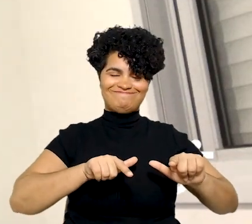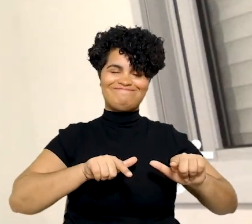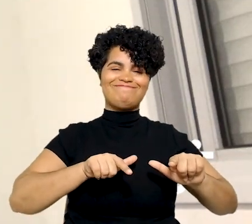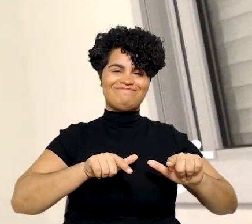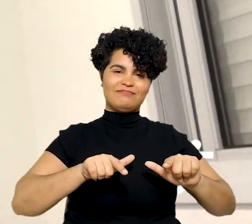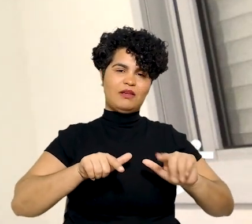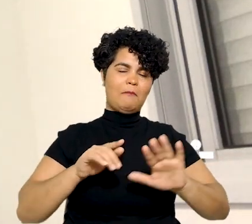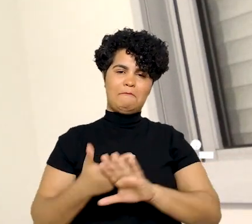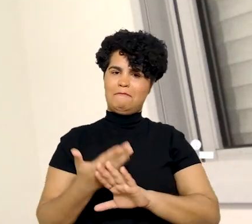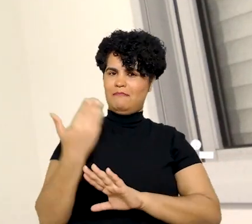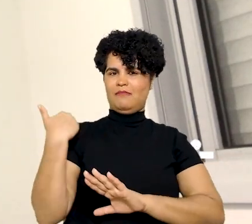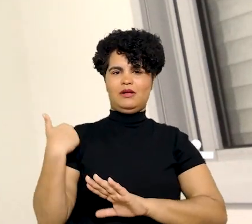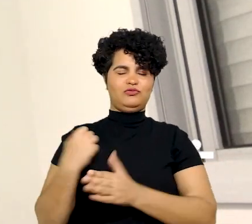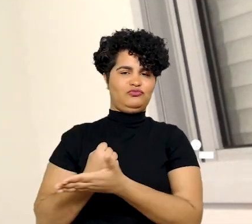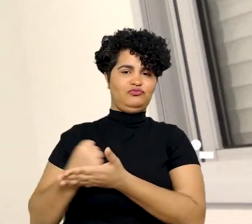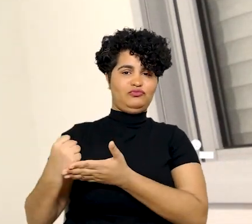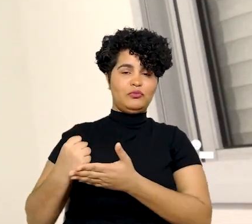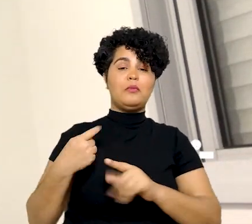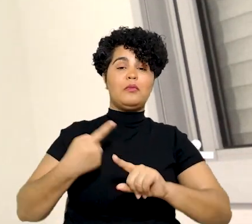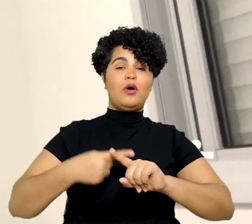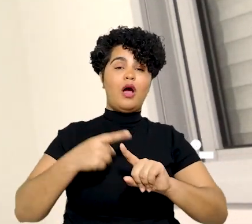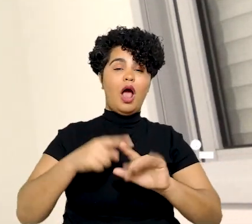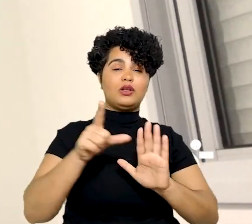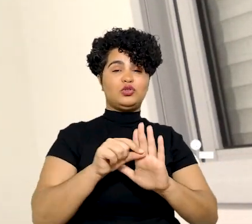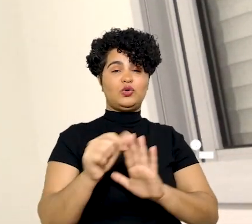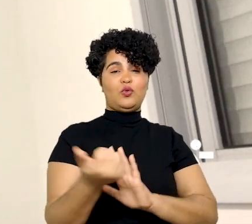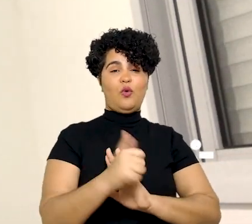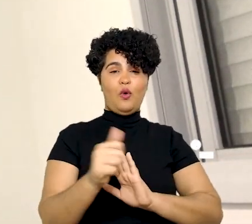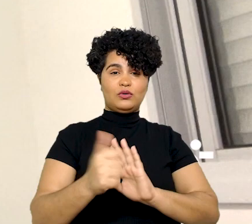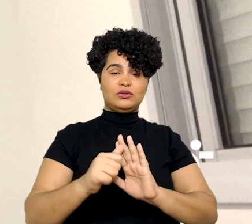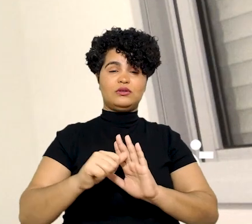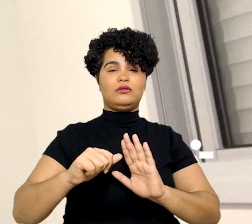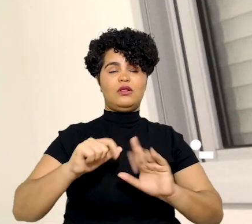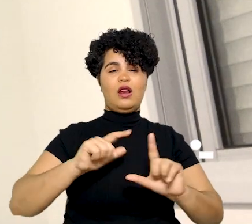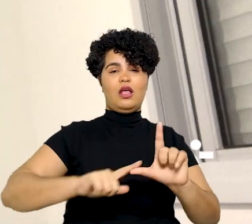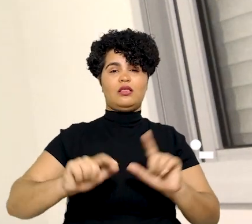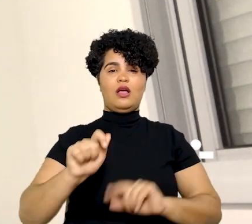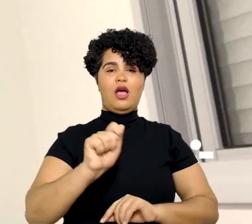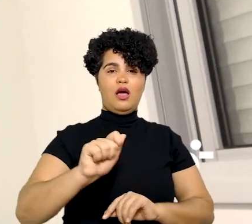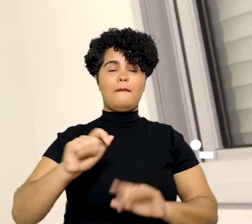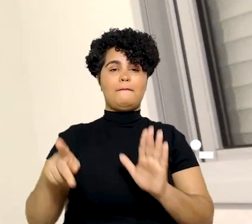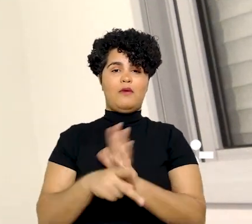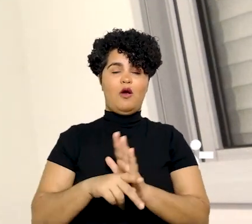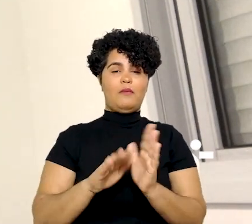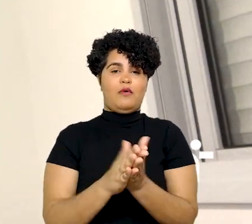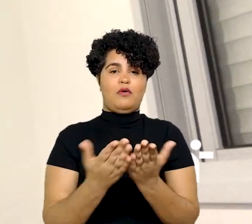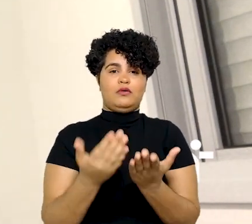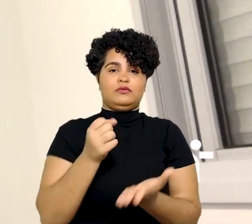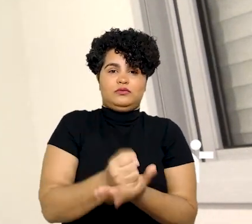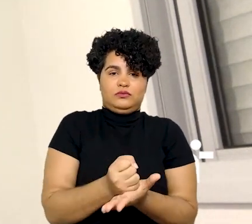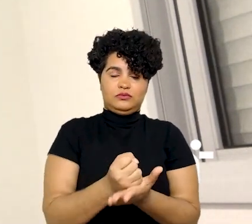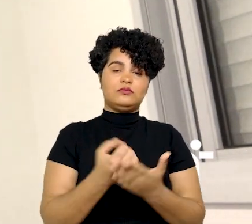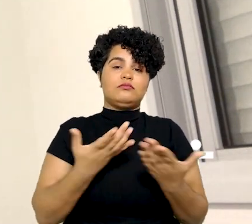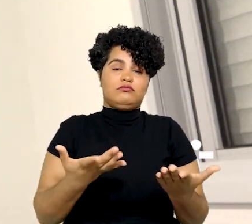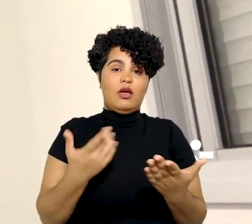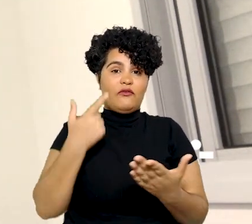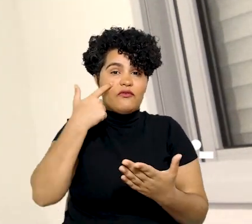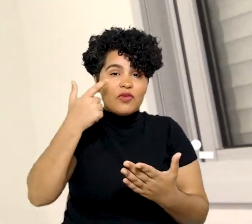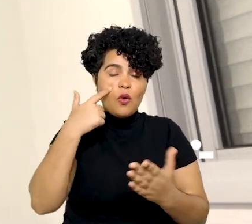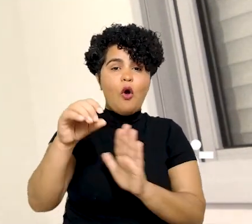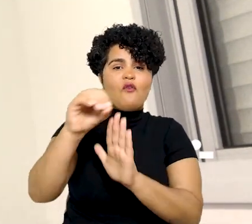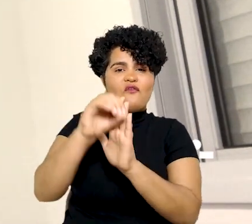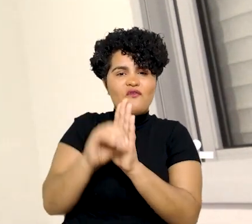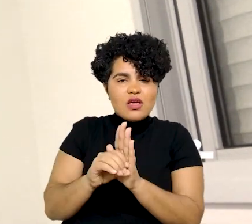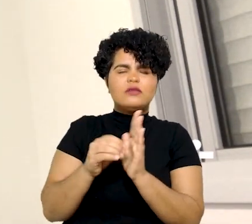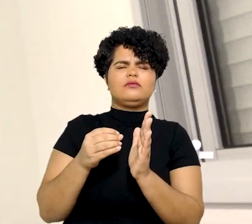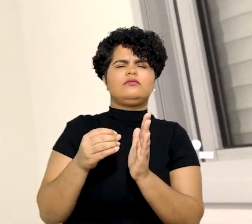então, essa questão ficou superada, uma vez que o artigo 11, letrado da CLT, previu expressamente a declaração,